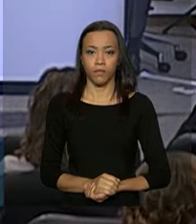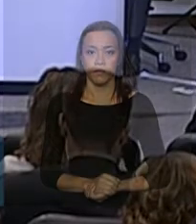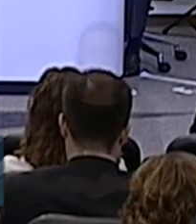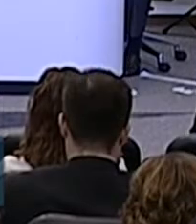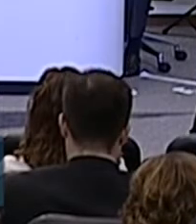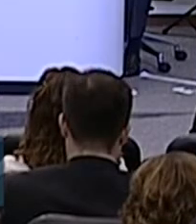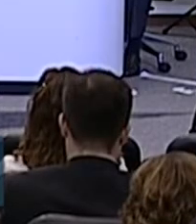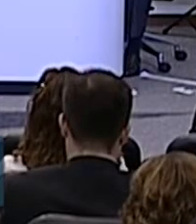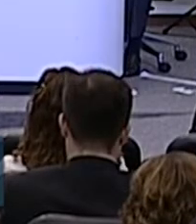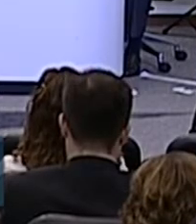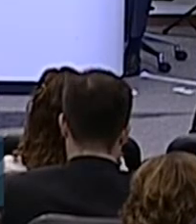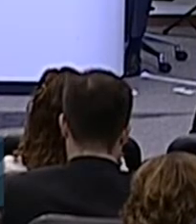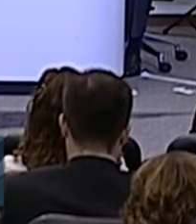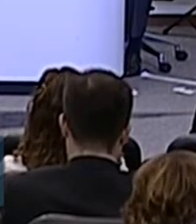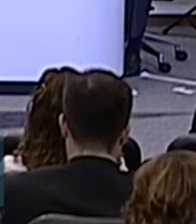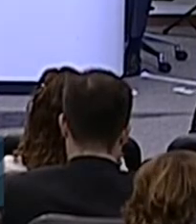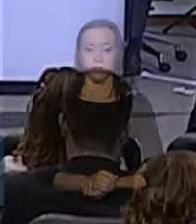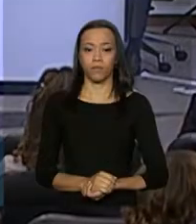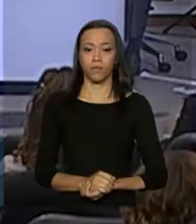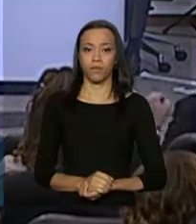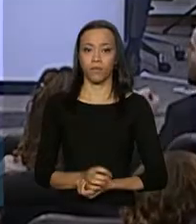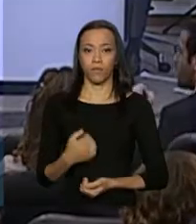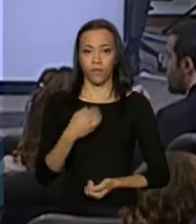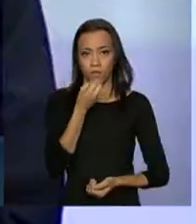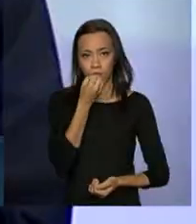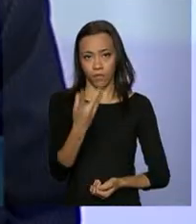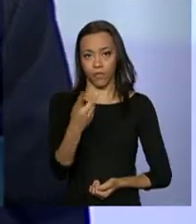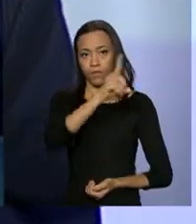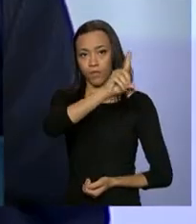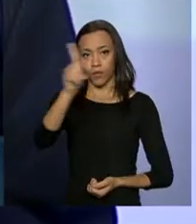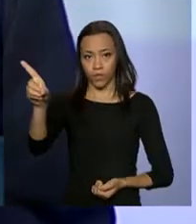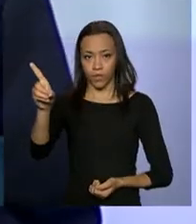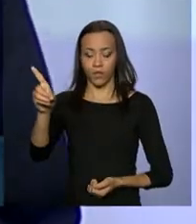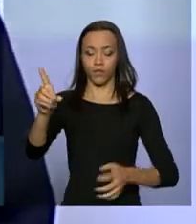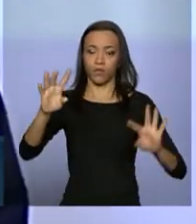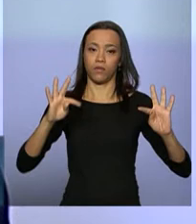Quero dar um bom dia a todas e bom dia a todos.